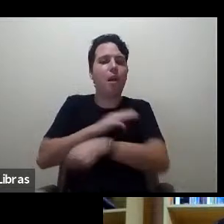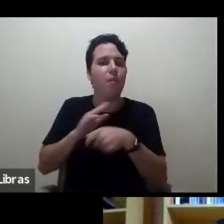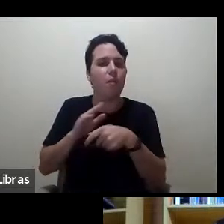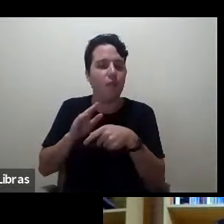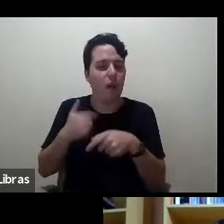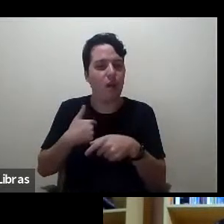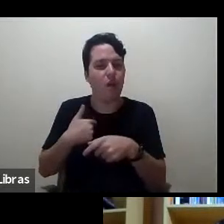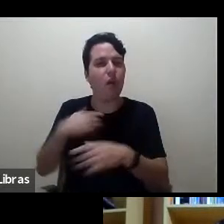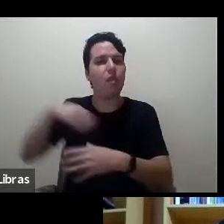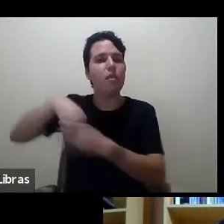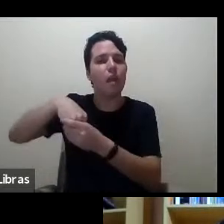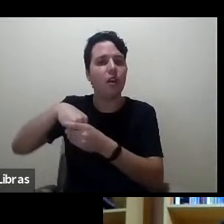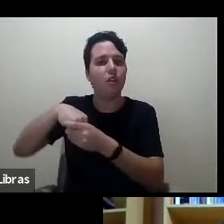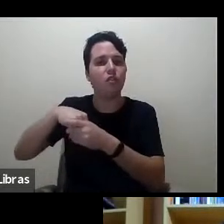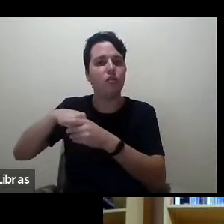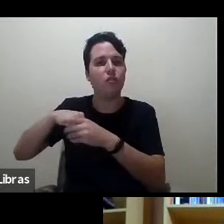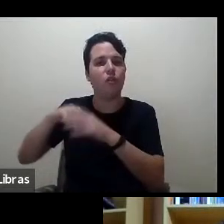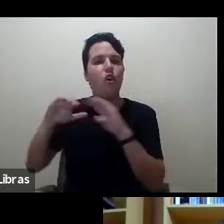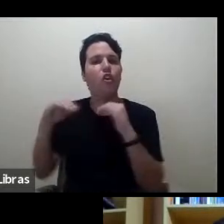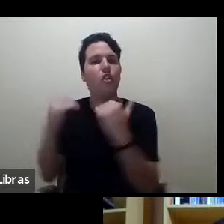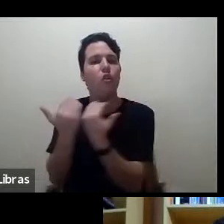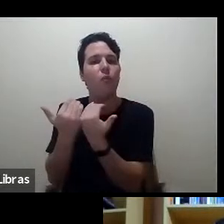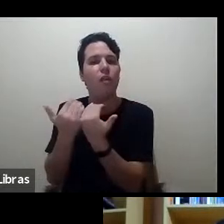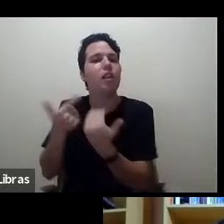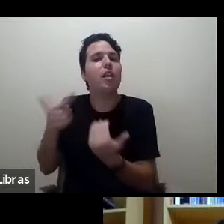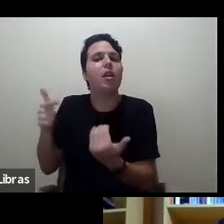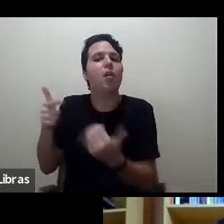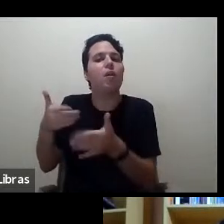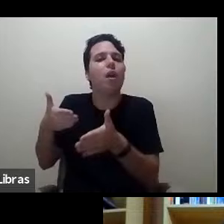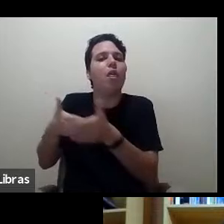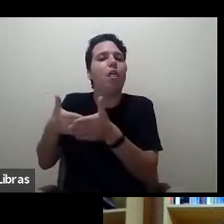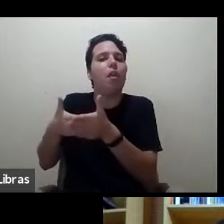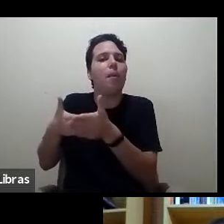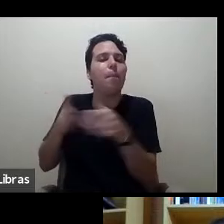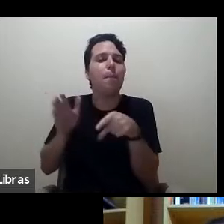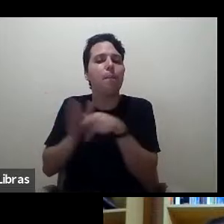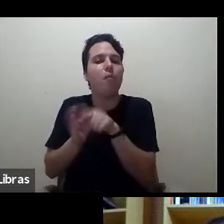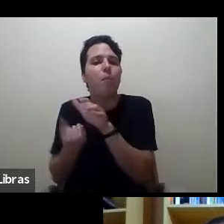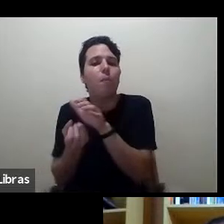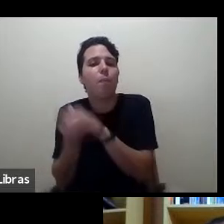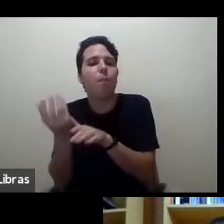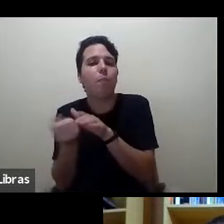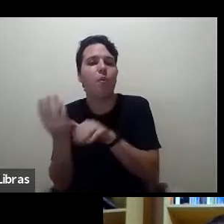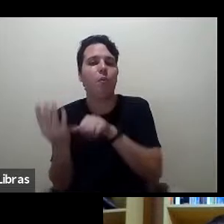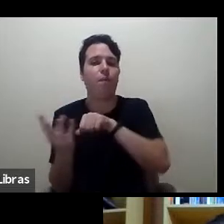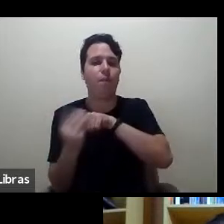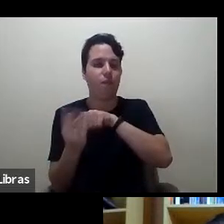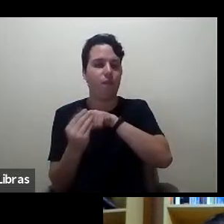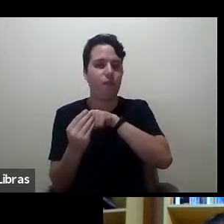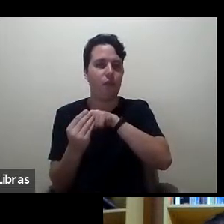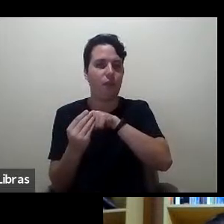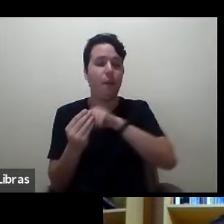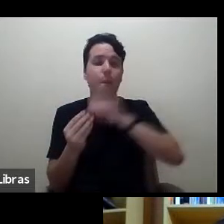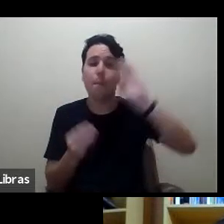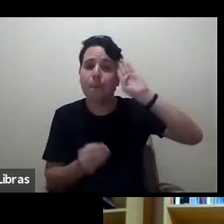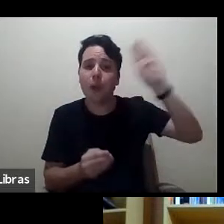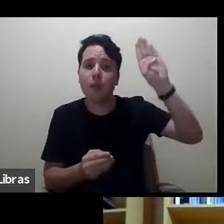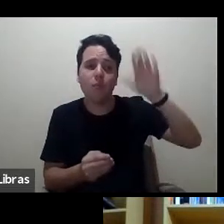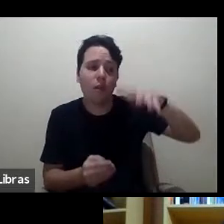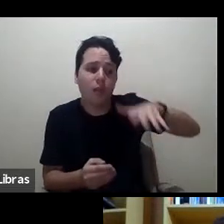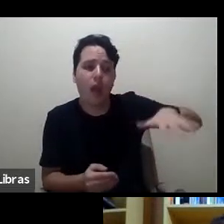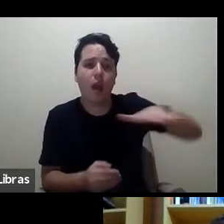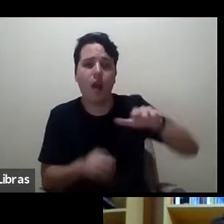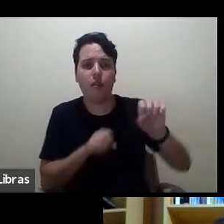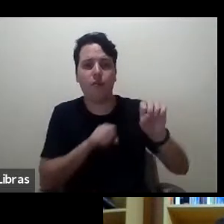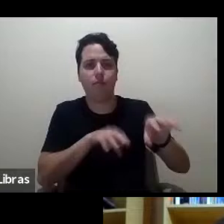sem fronteiras de produção do conhecimento especialmente sobre a área da educação